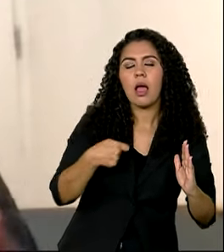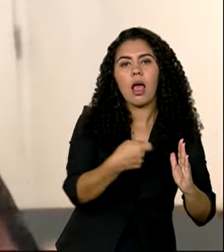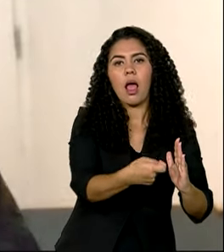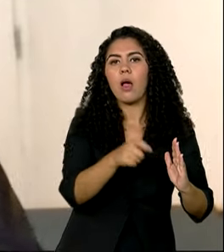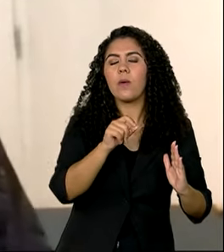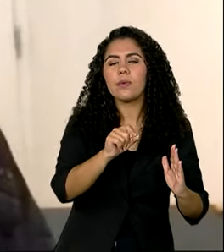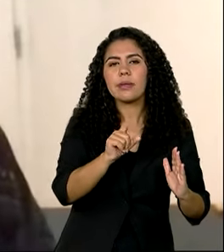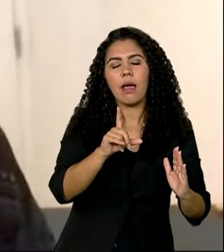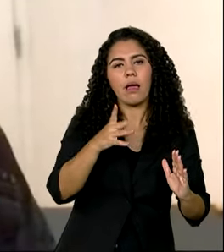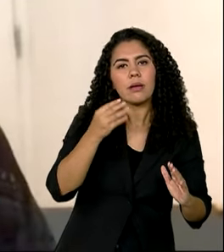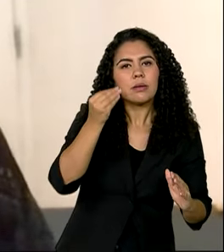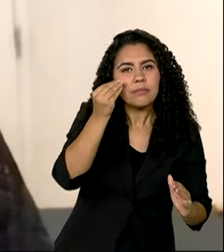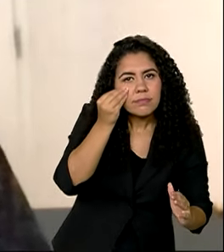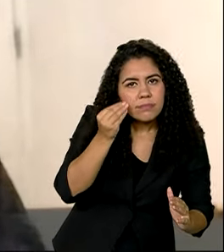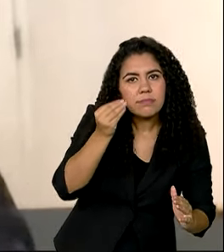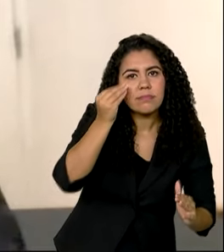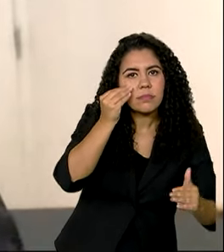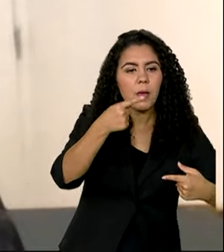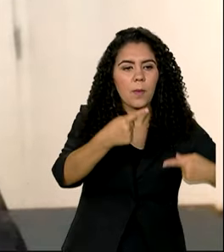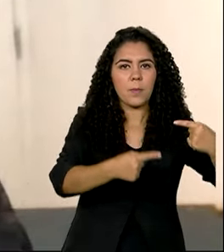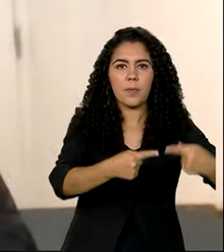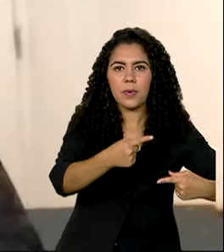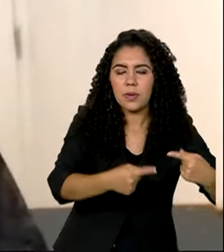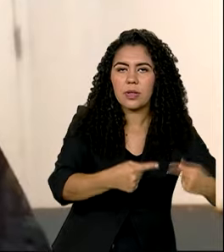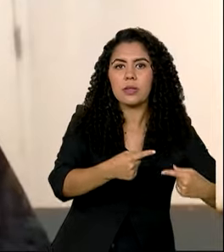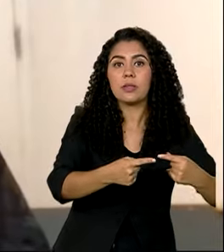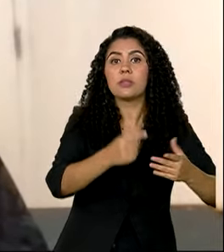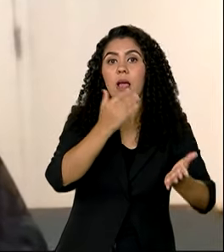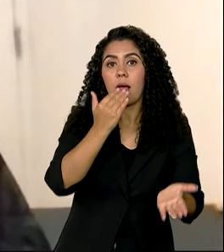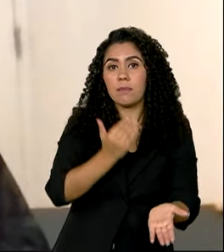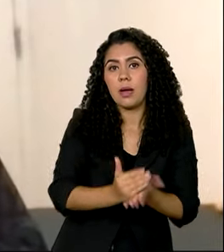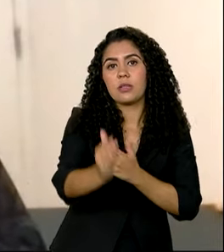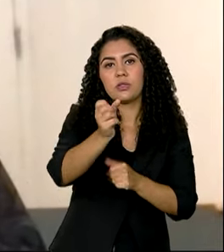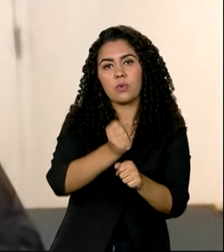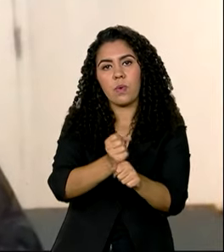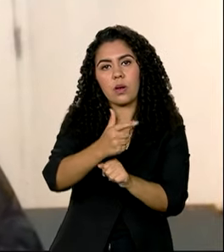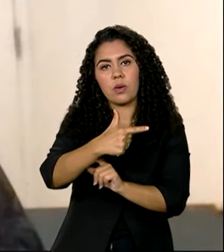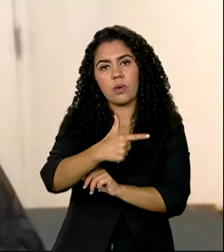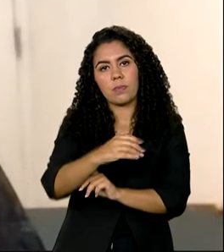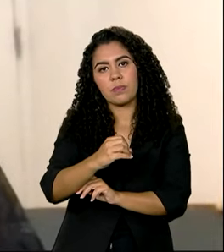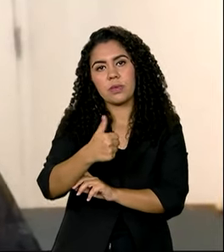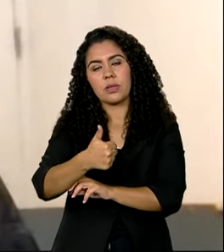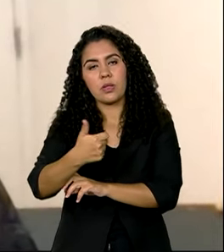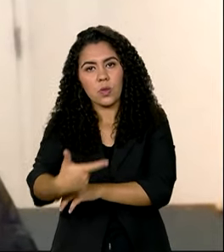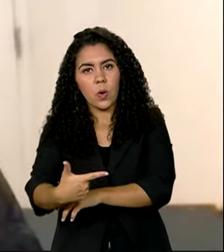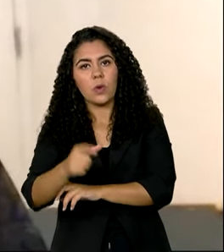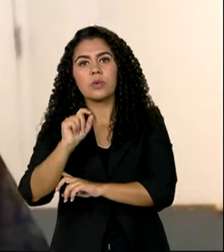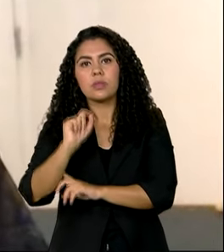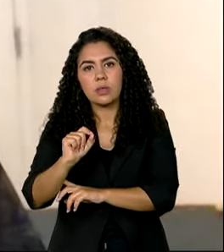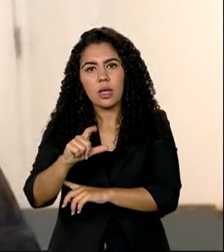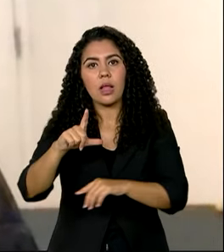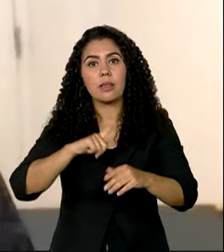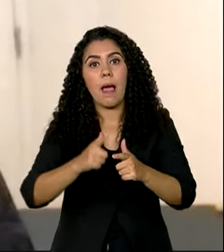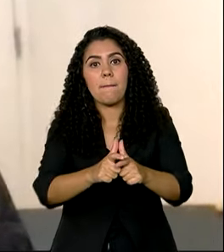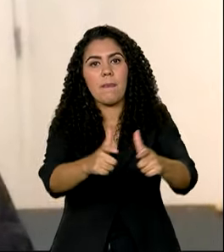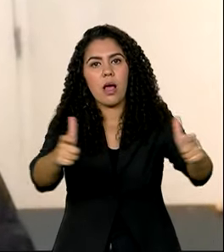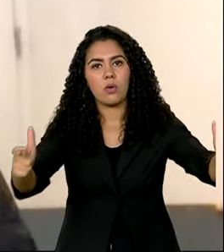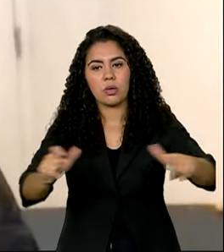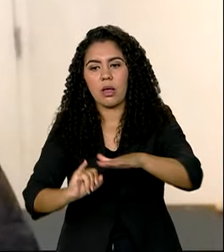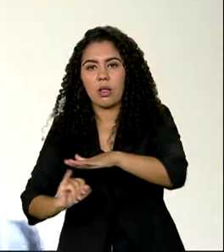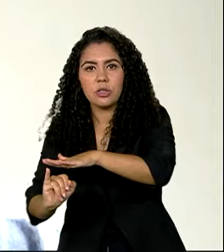mais experimental da política e, a partir de 2012, a gente tem uma maior institucionalização das ações